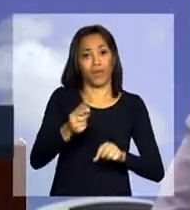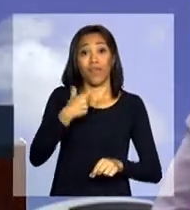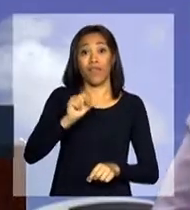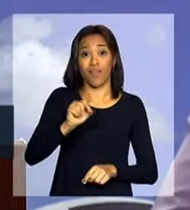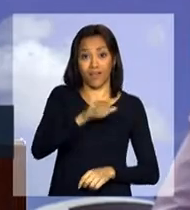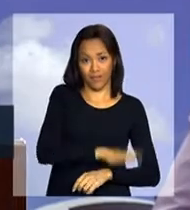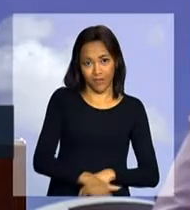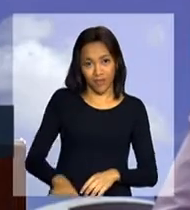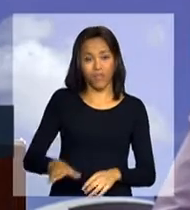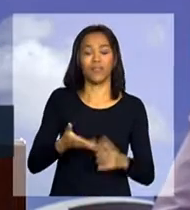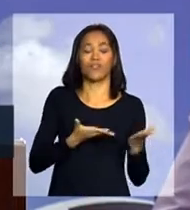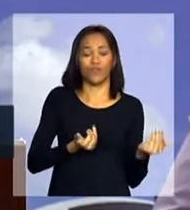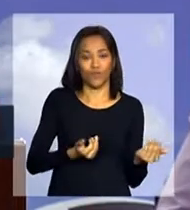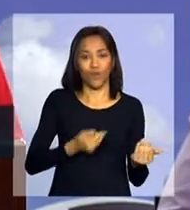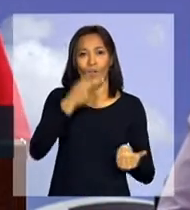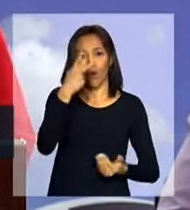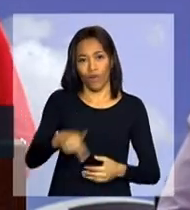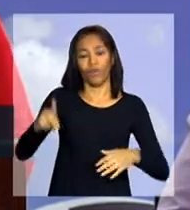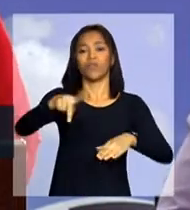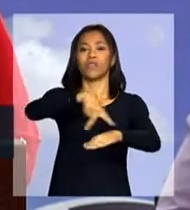e os jovens desse país.